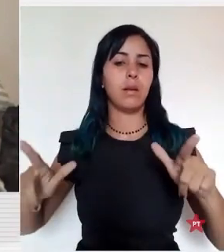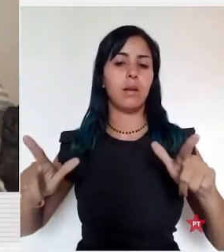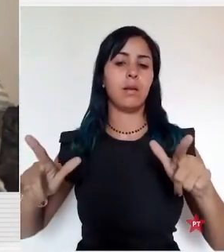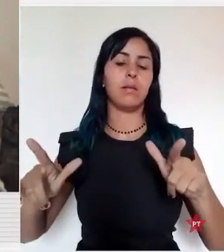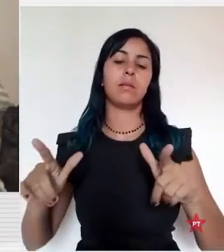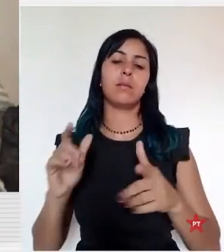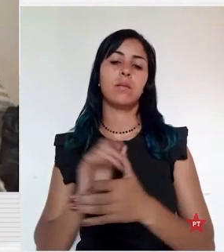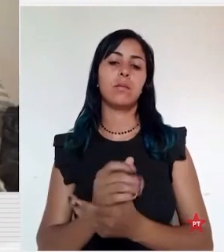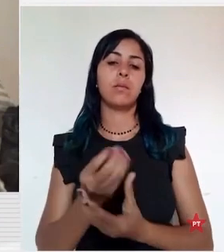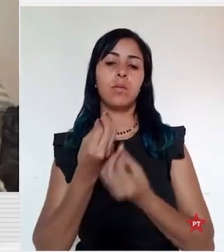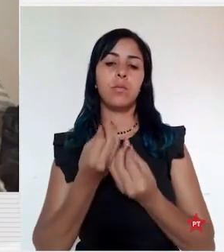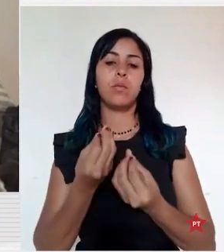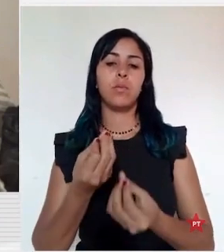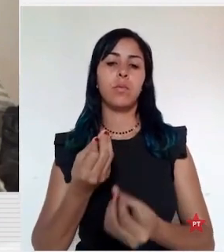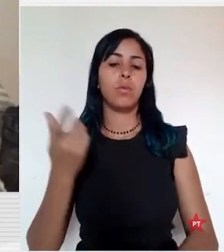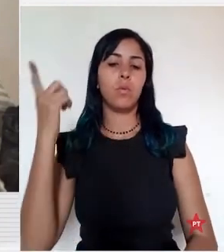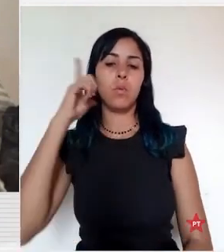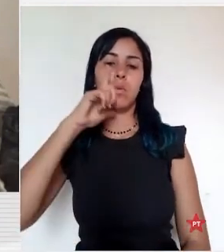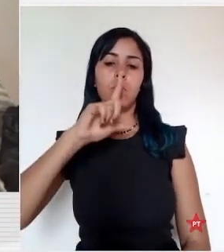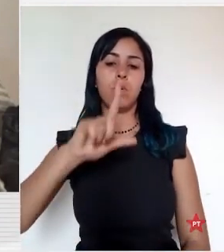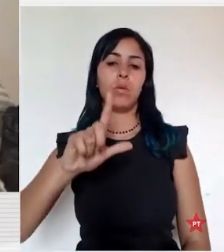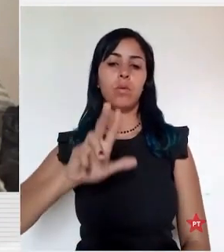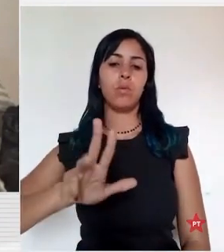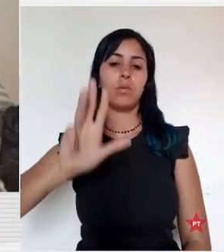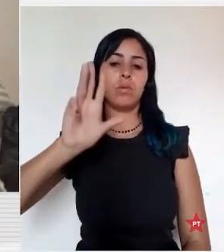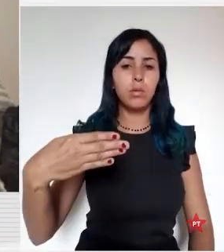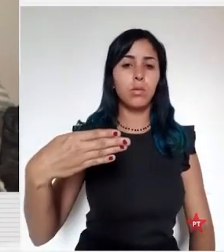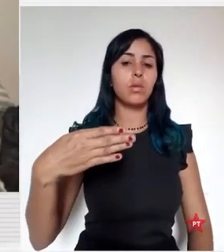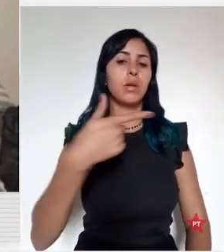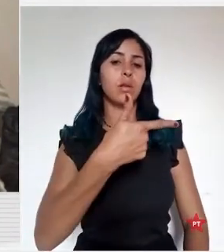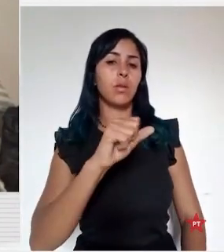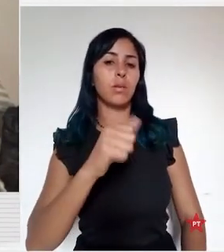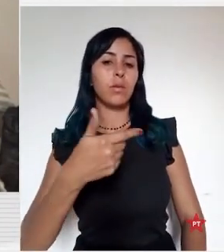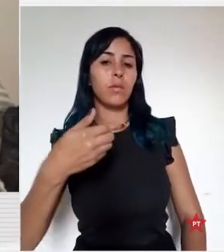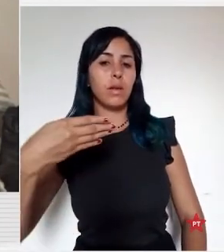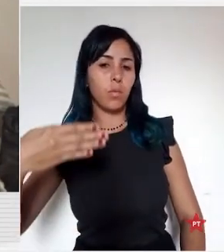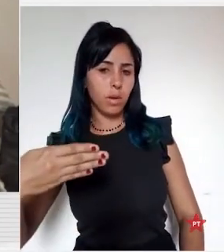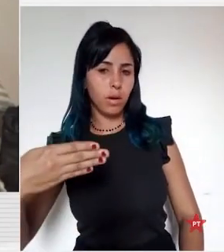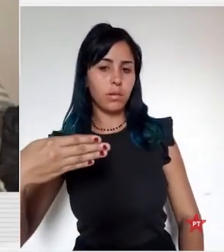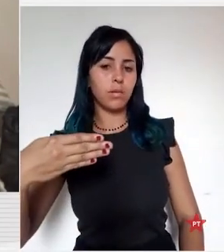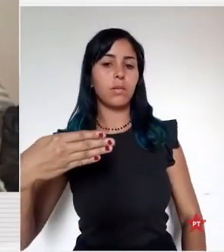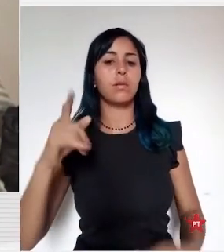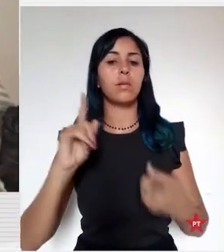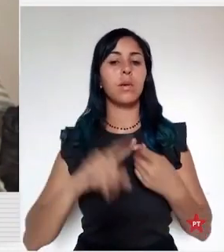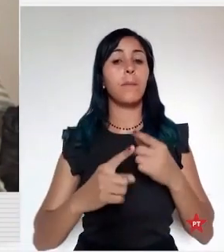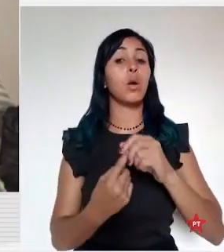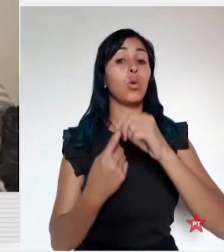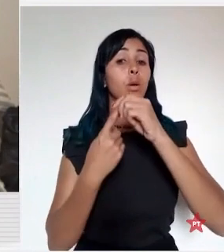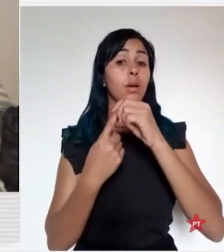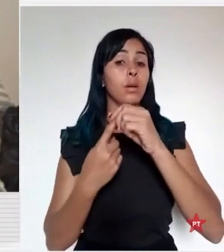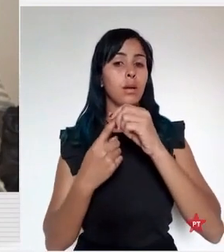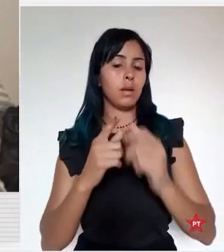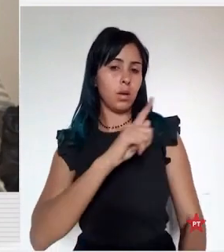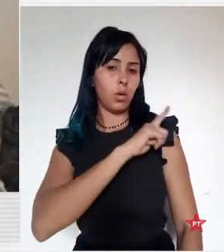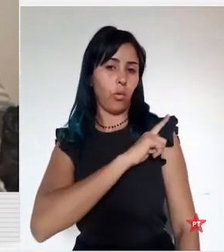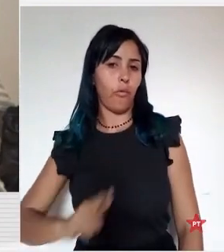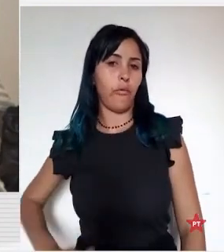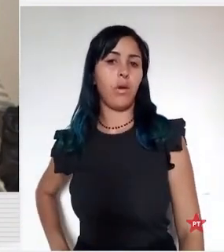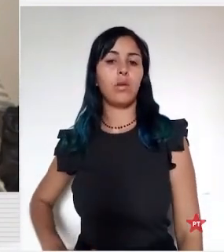forma como o Lula conseguiu sair das amarras do FMI. Outra prioridade que o governo Lula precisa garantir é